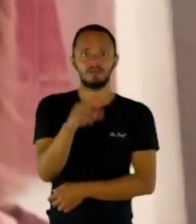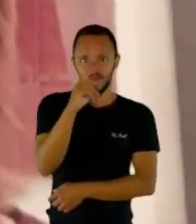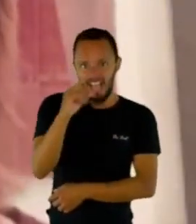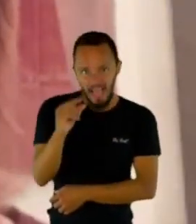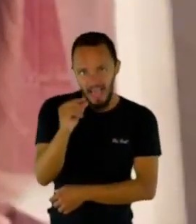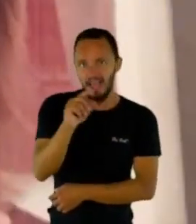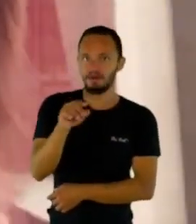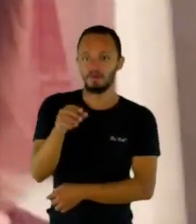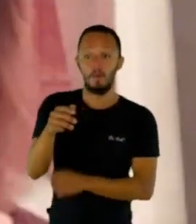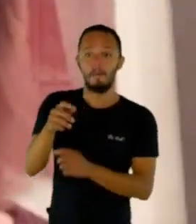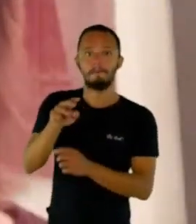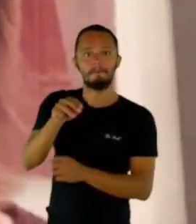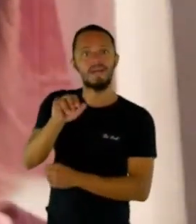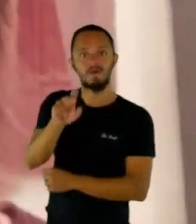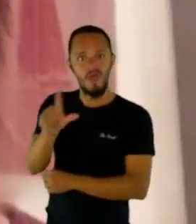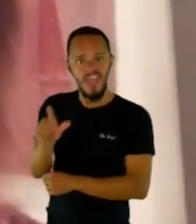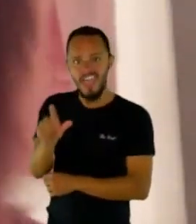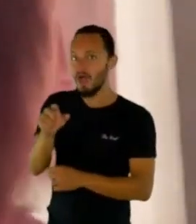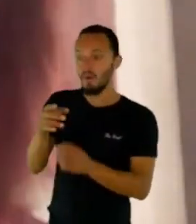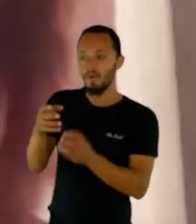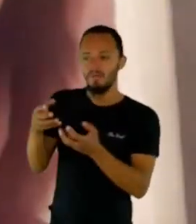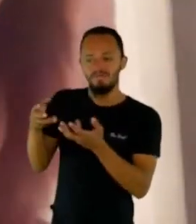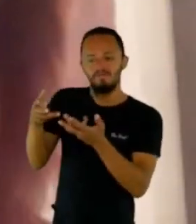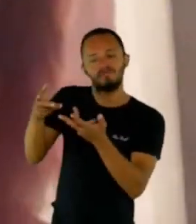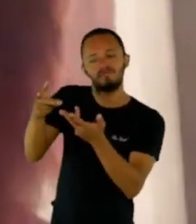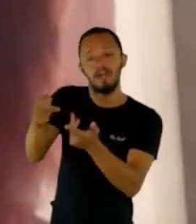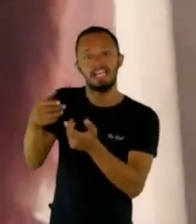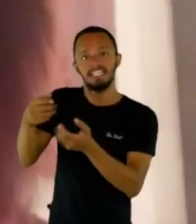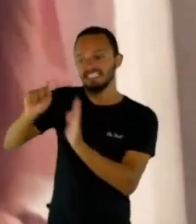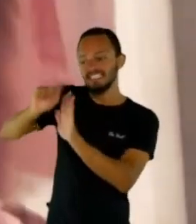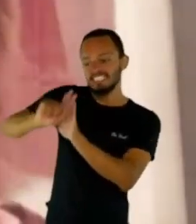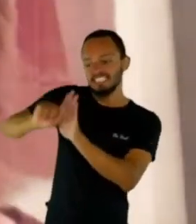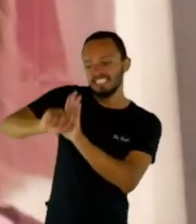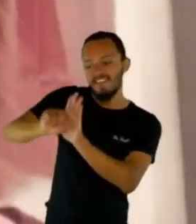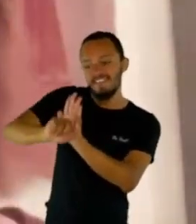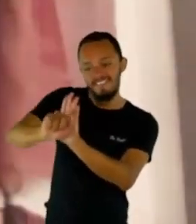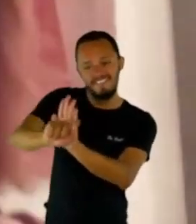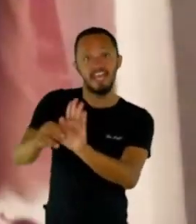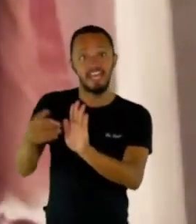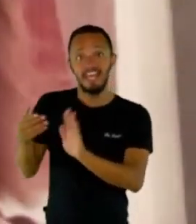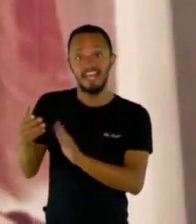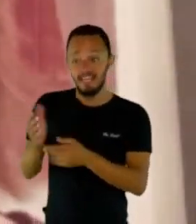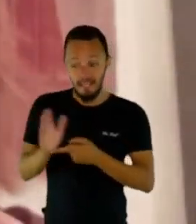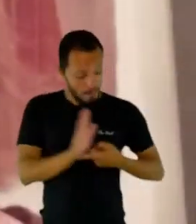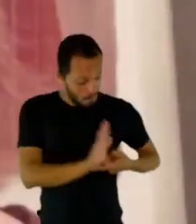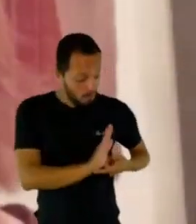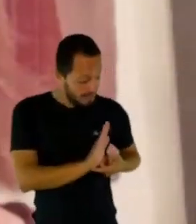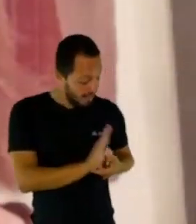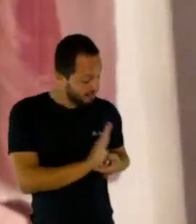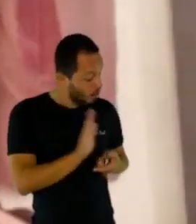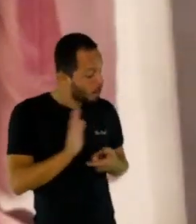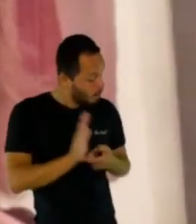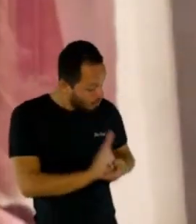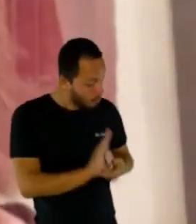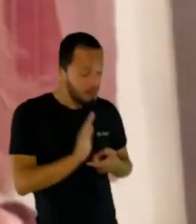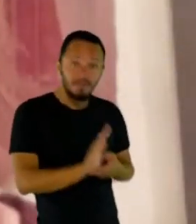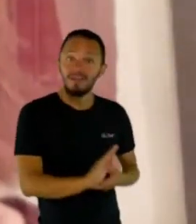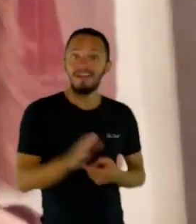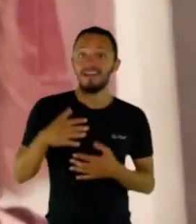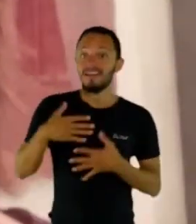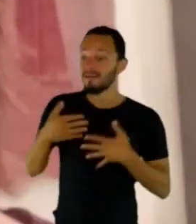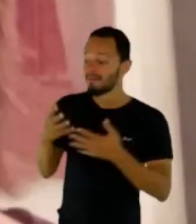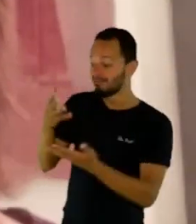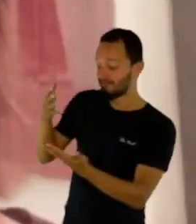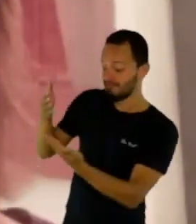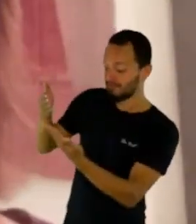dizer, né? Que era o fino da literatura. Eram os nossos autores maravilhosos. Mas eu lembro que a gente